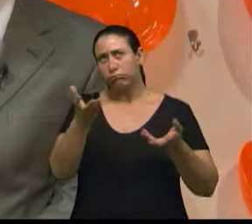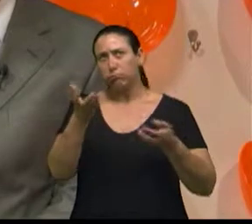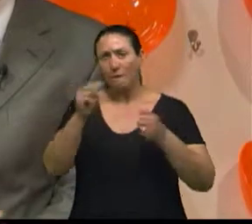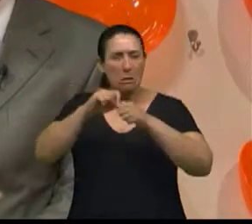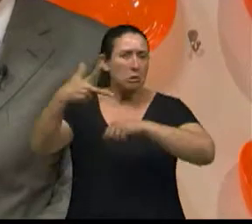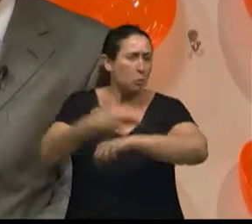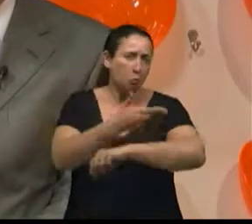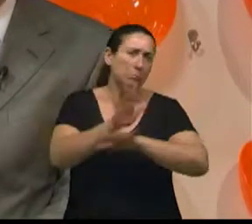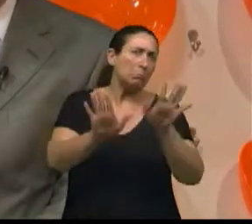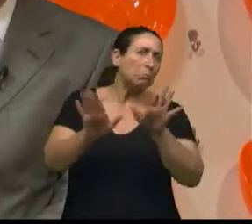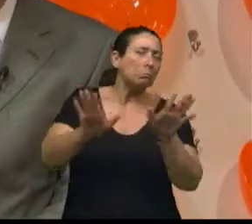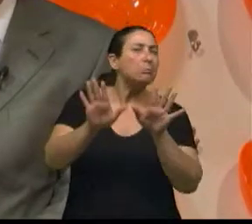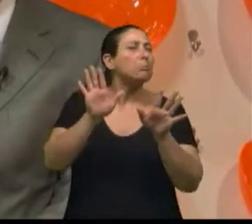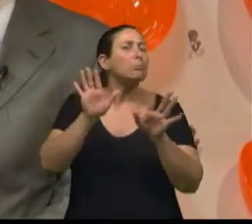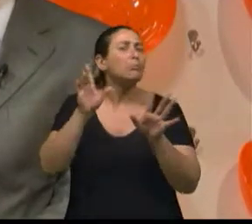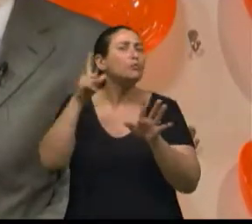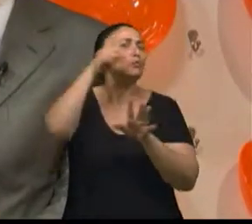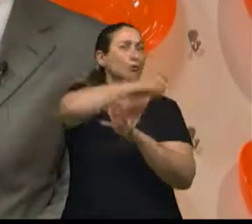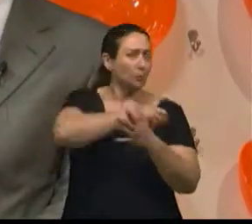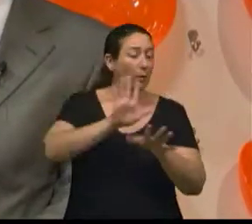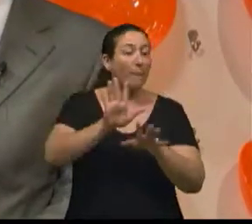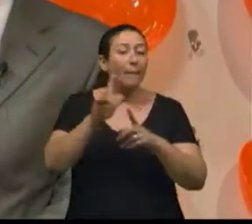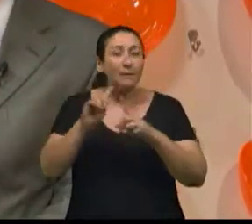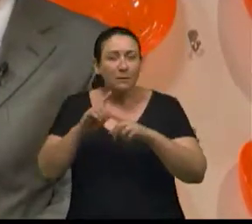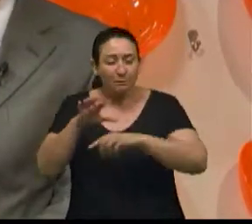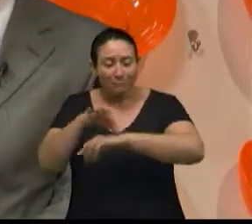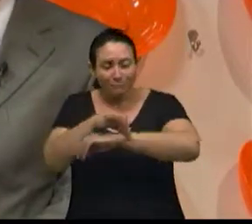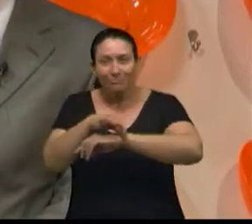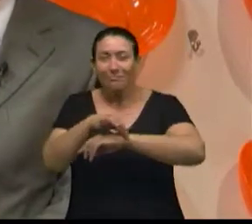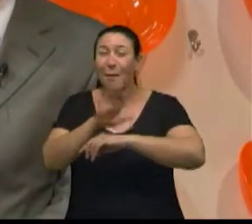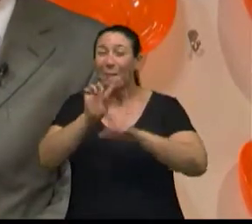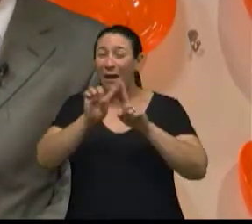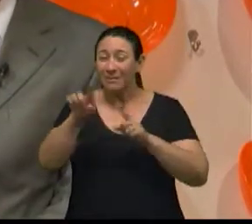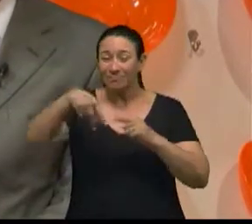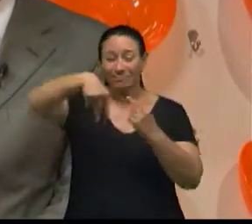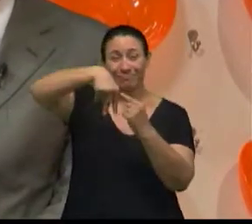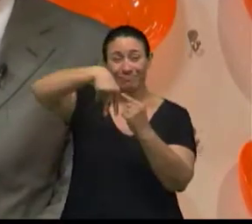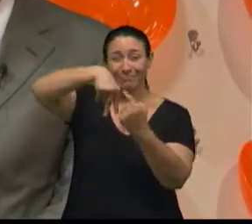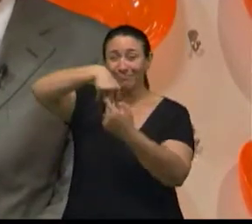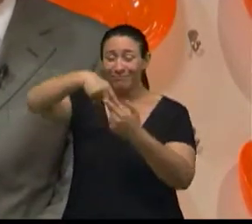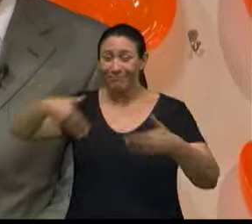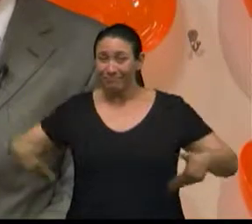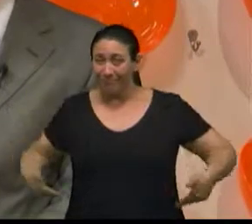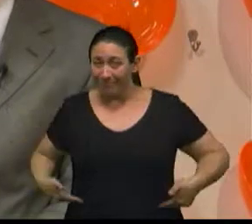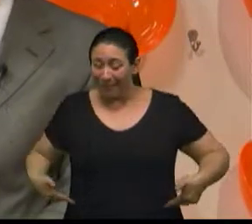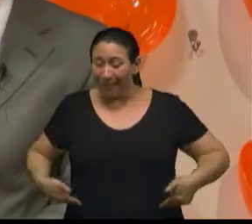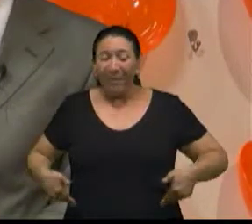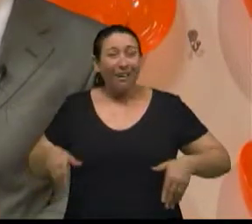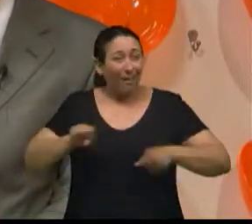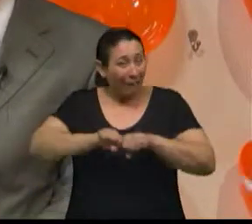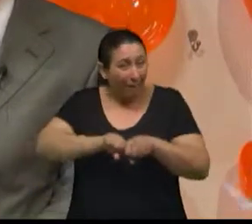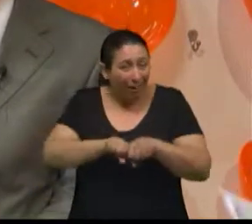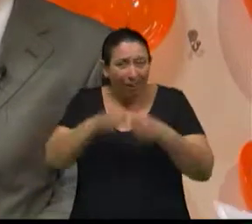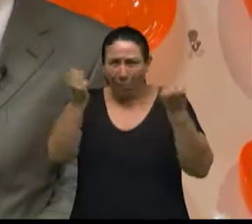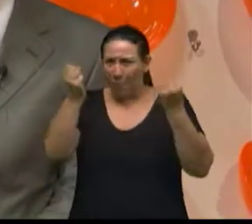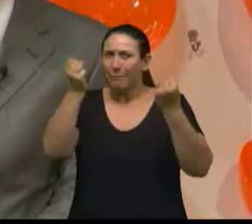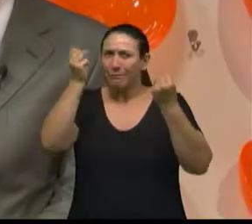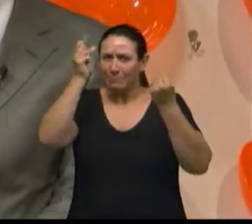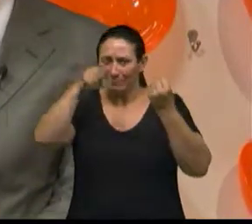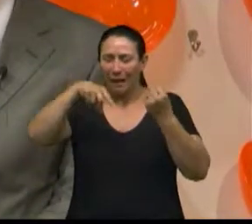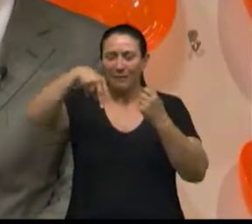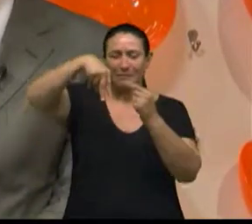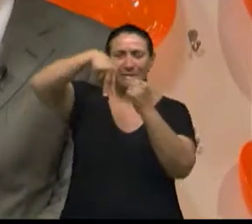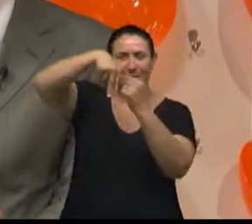cirúrgico, a gente resolve, né? E as fraturas de quadril, que são as fraturas trocantéricas, as fraturas do colo do fêmur,